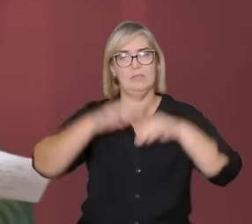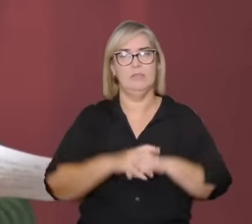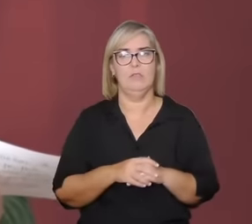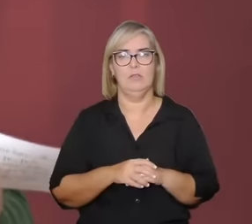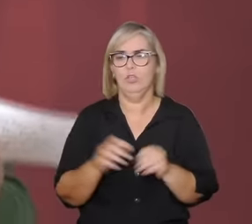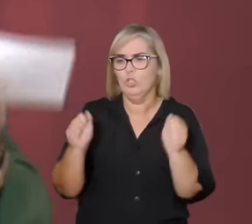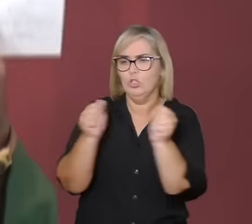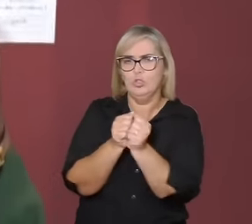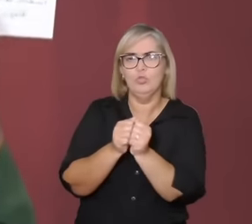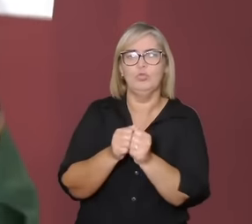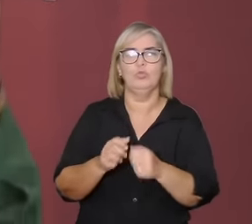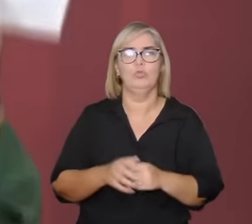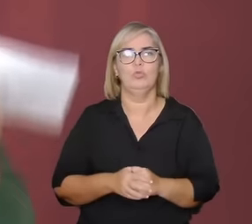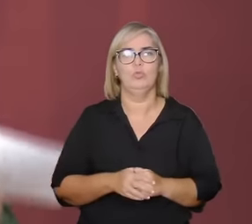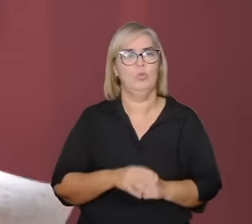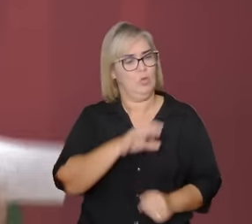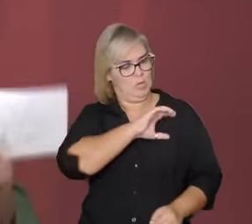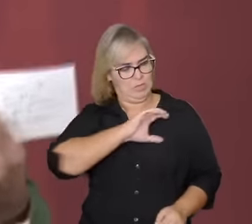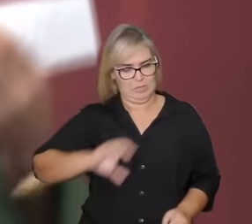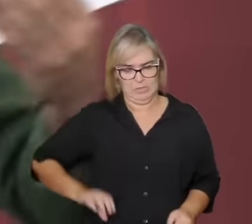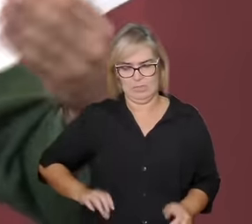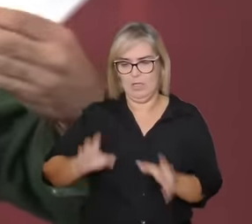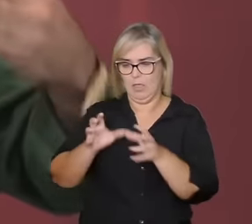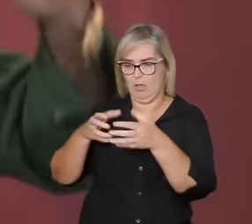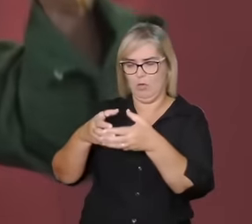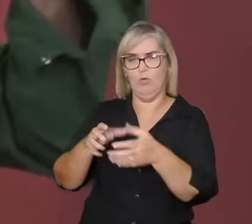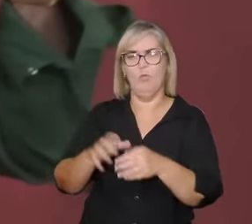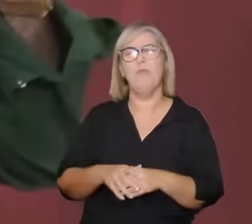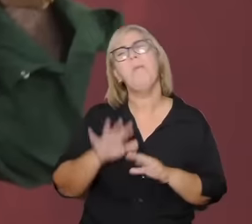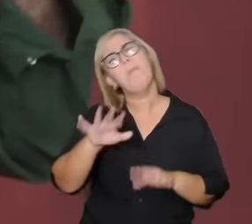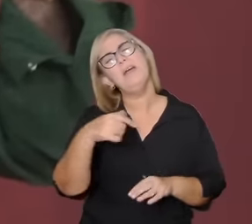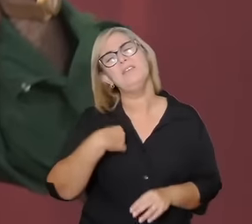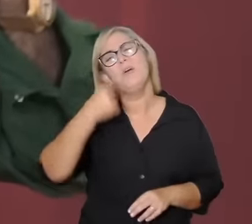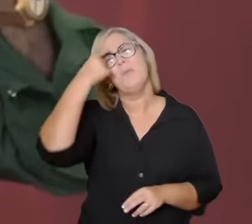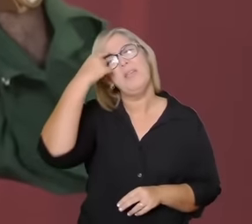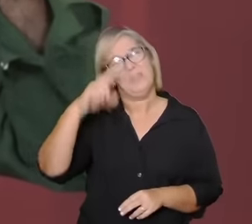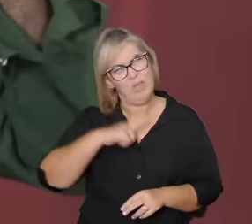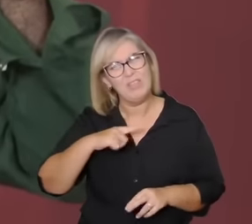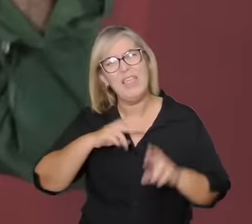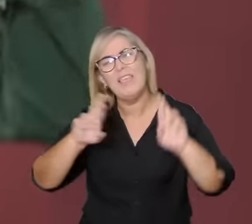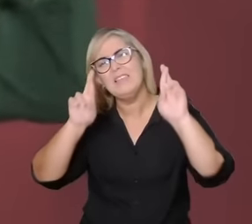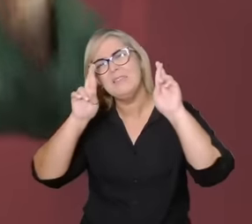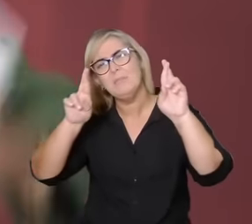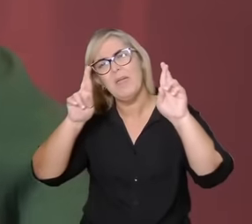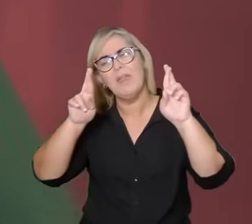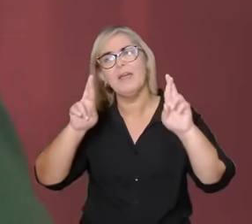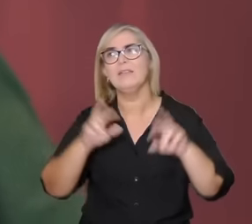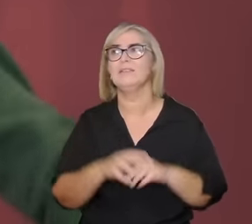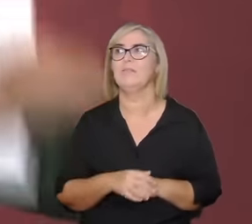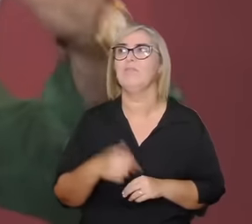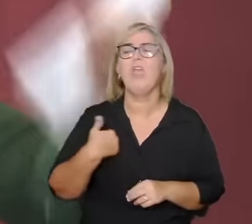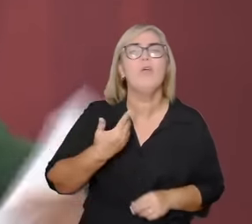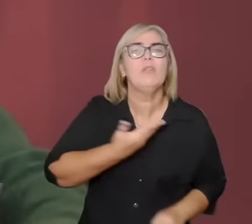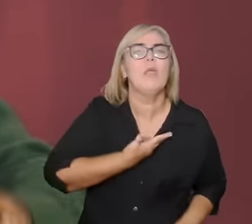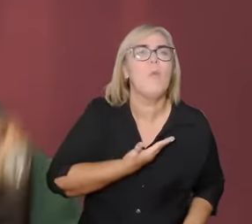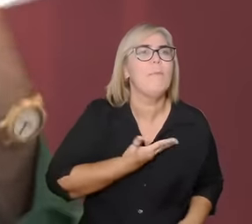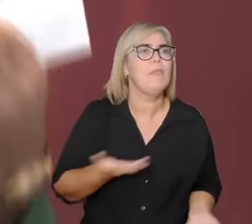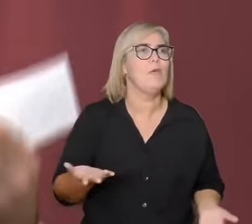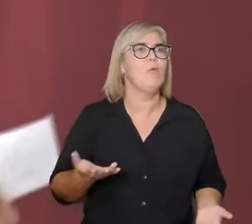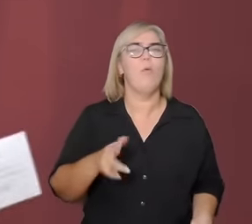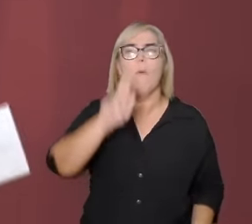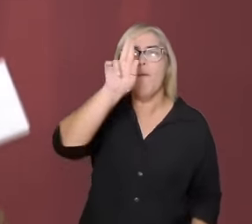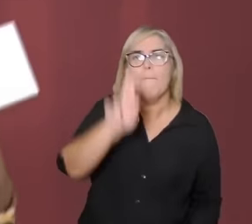será que haveria esperança para iniciativas que eu vejo de amigos padres pastores